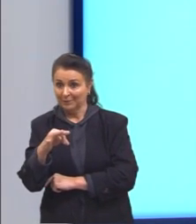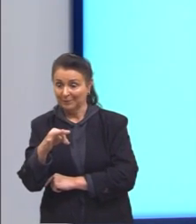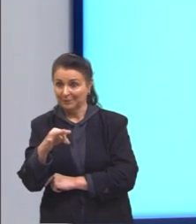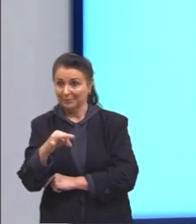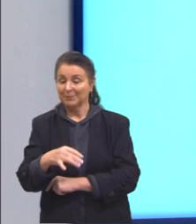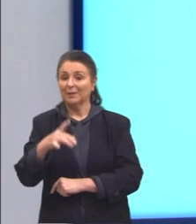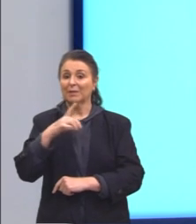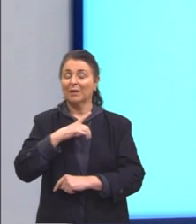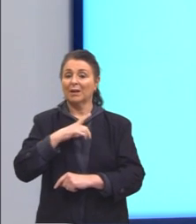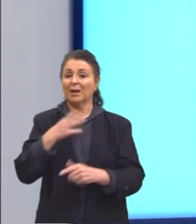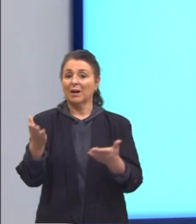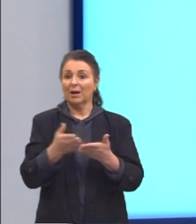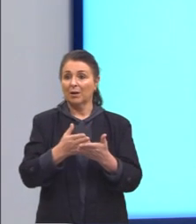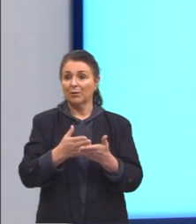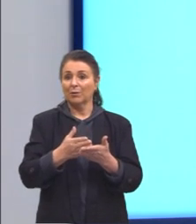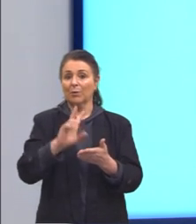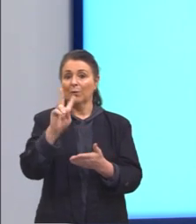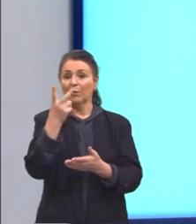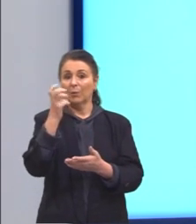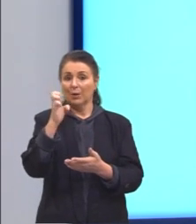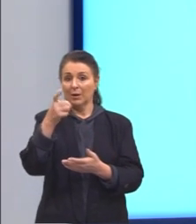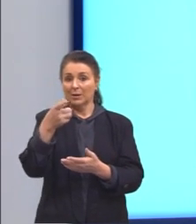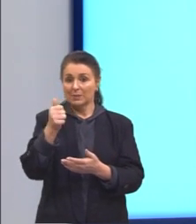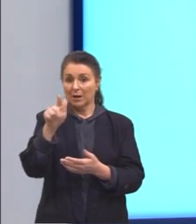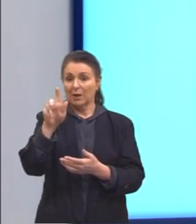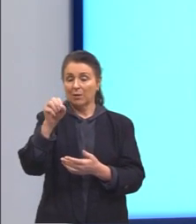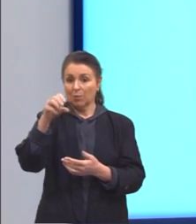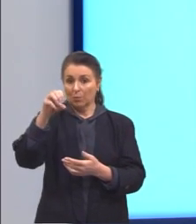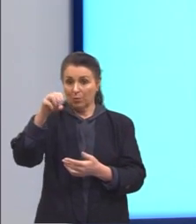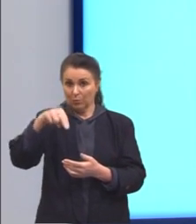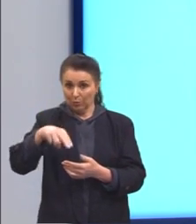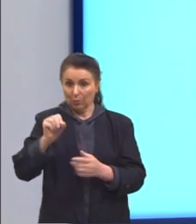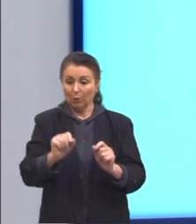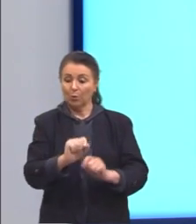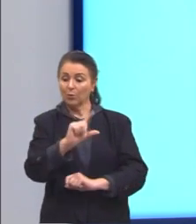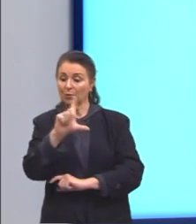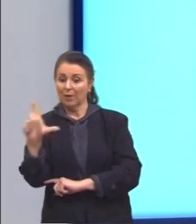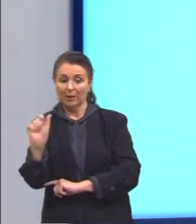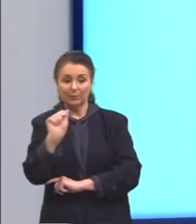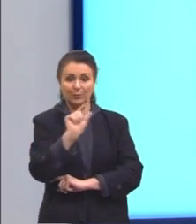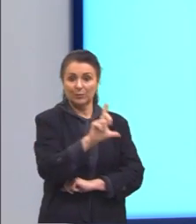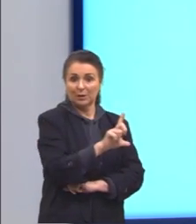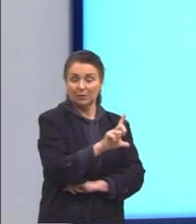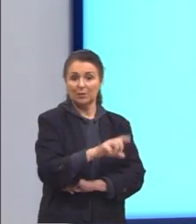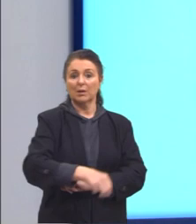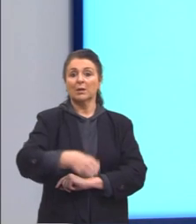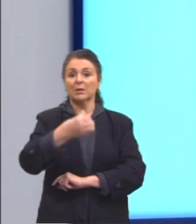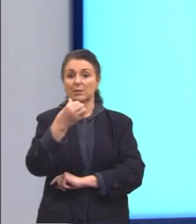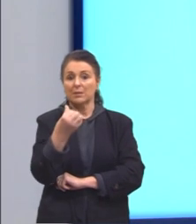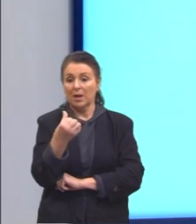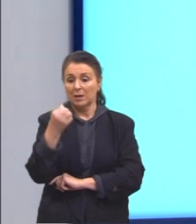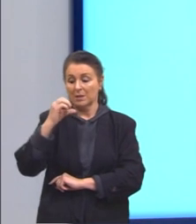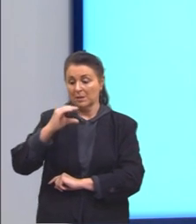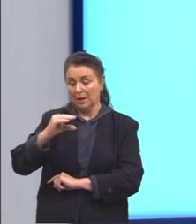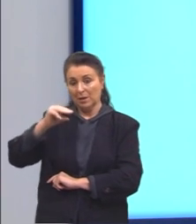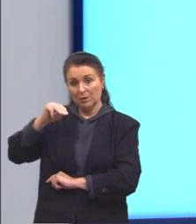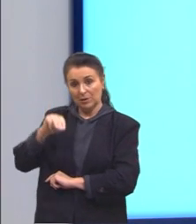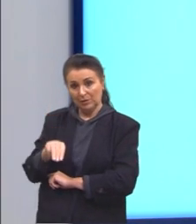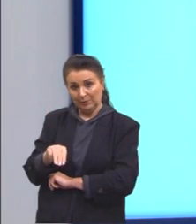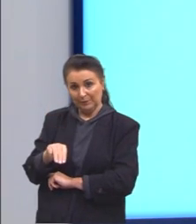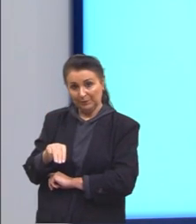Temos ainda um hexágono regular e os lados desse hexágono são de 6 centímetros.